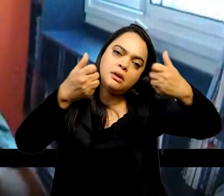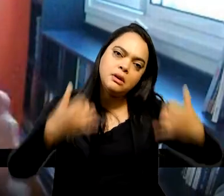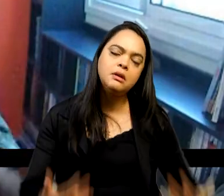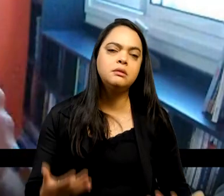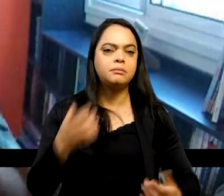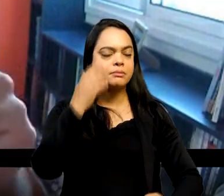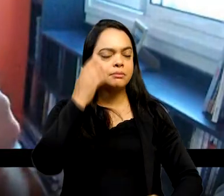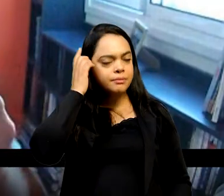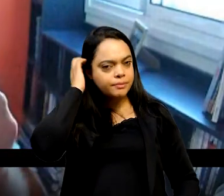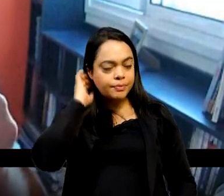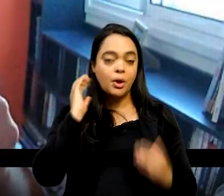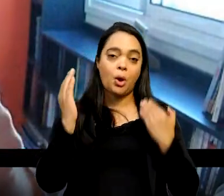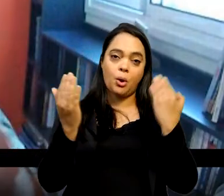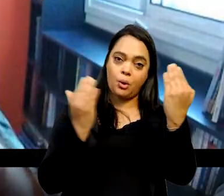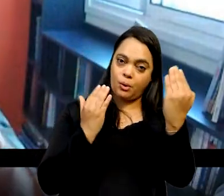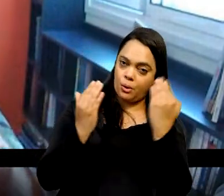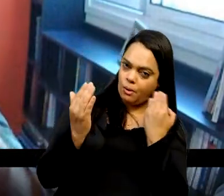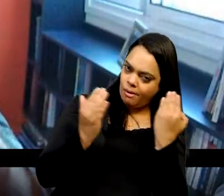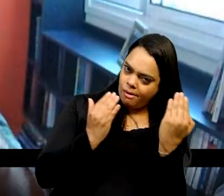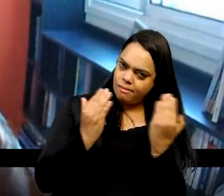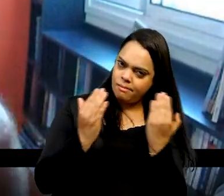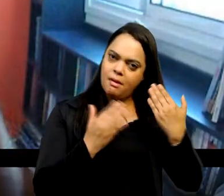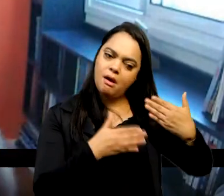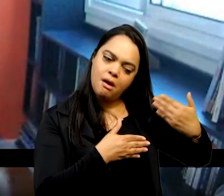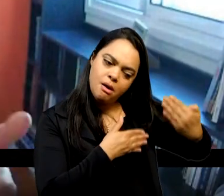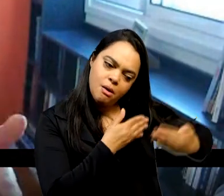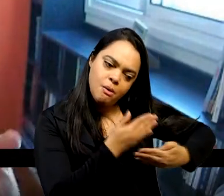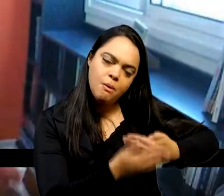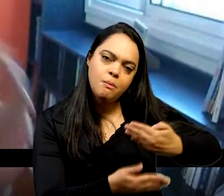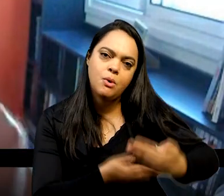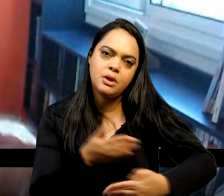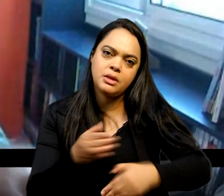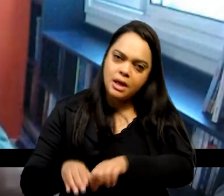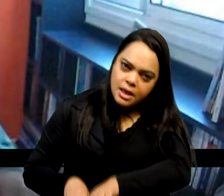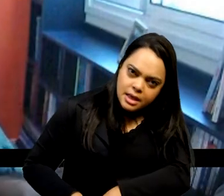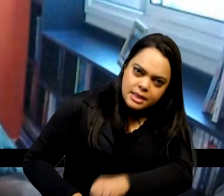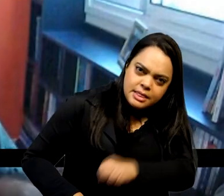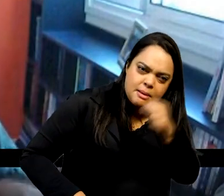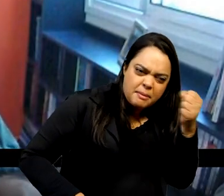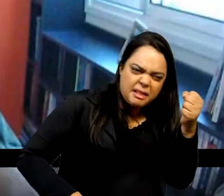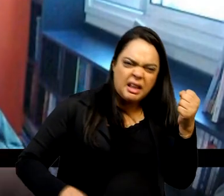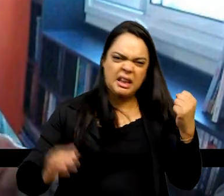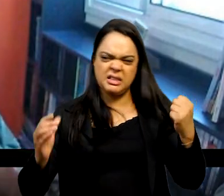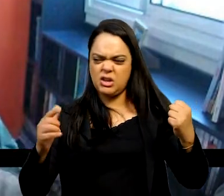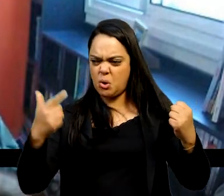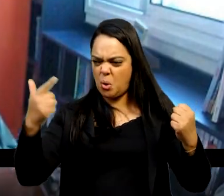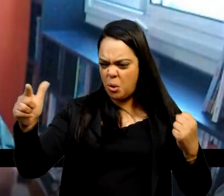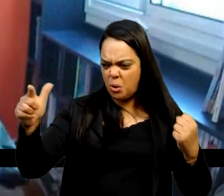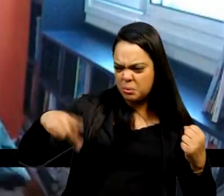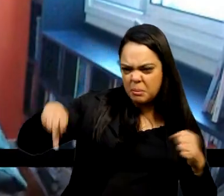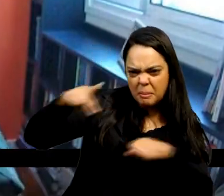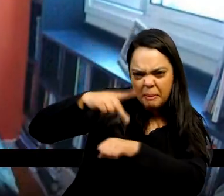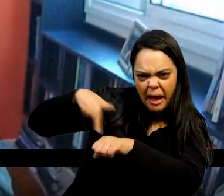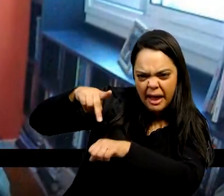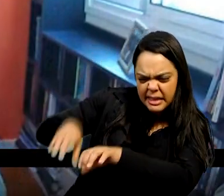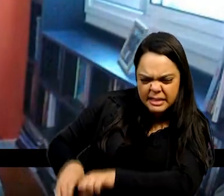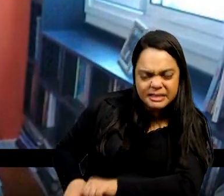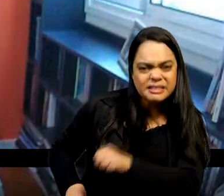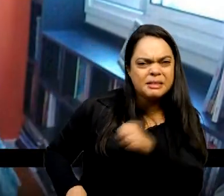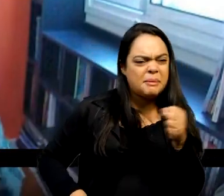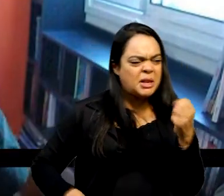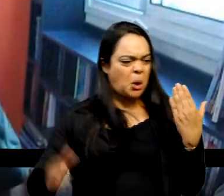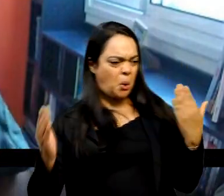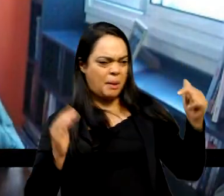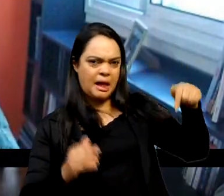comparar um processo independentista com o outro pelo seu grau de ruptura não é um bom